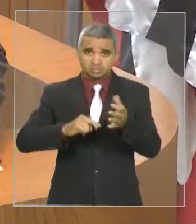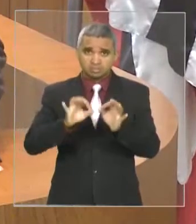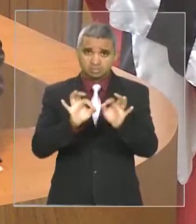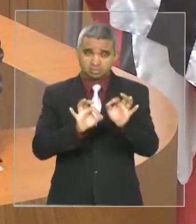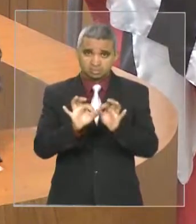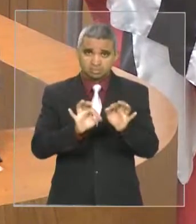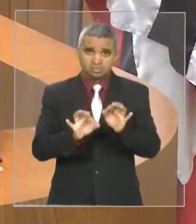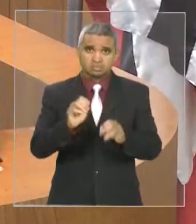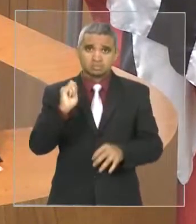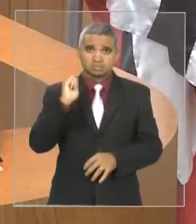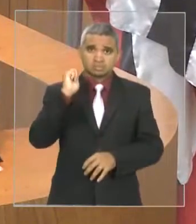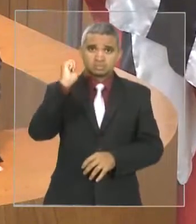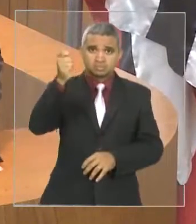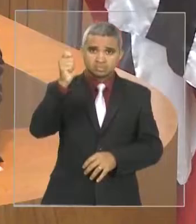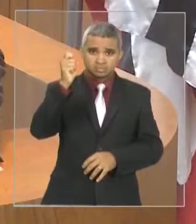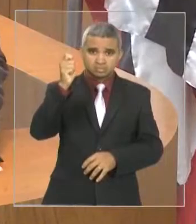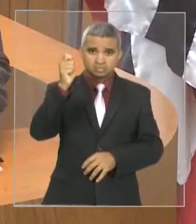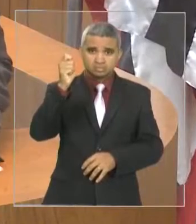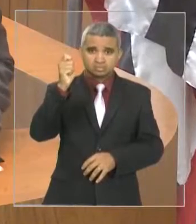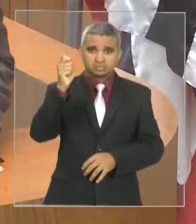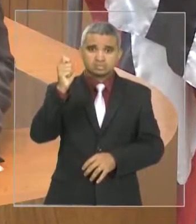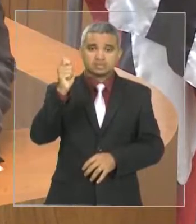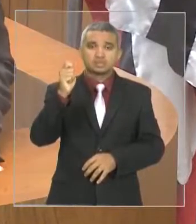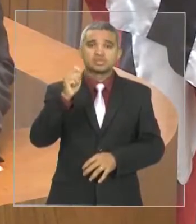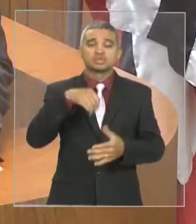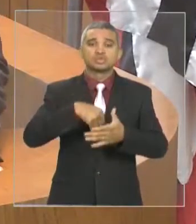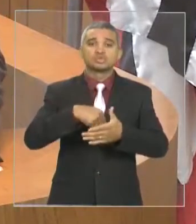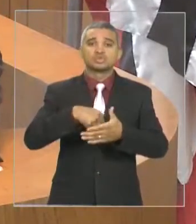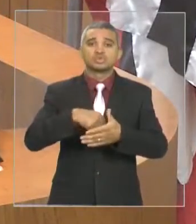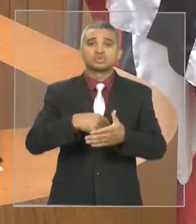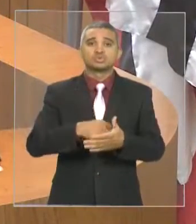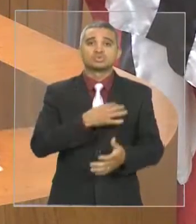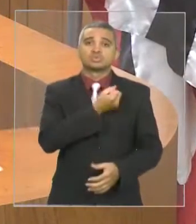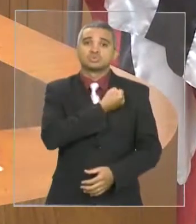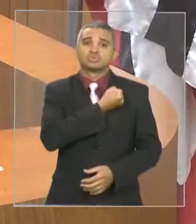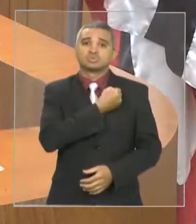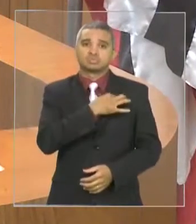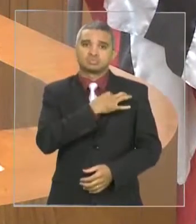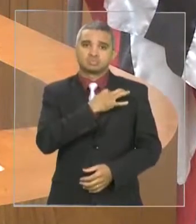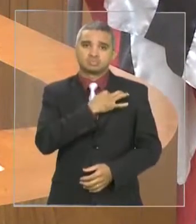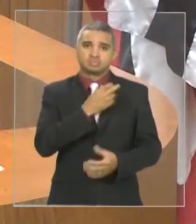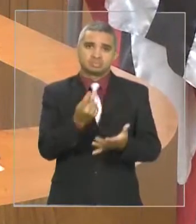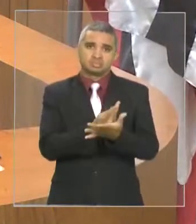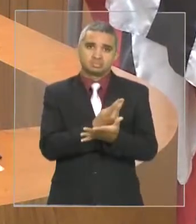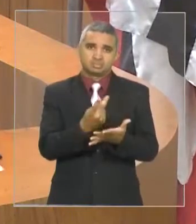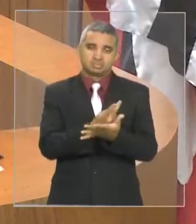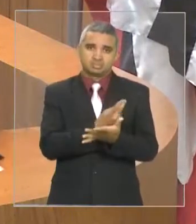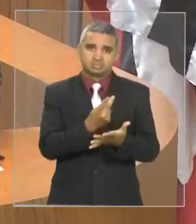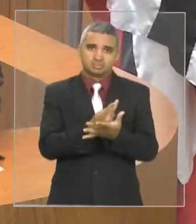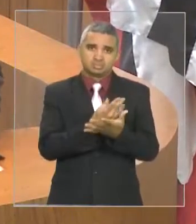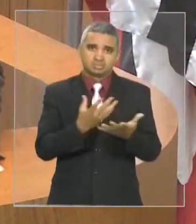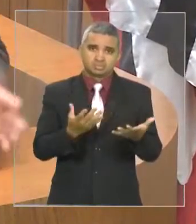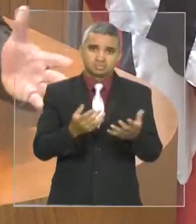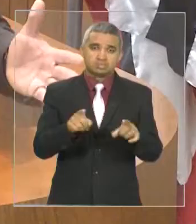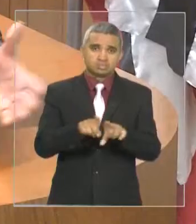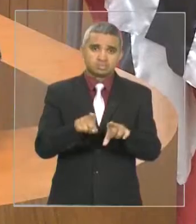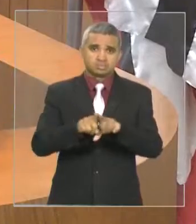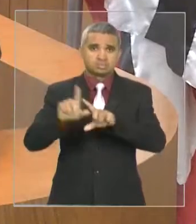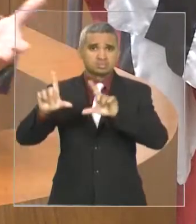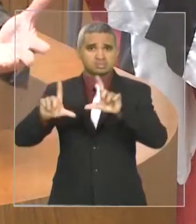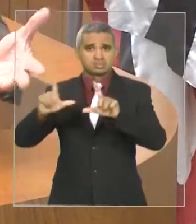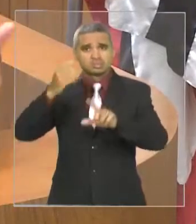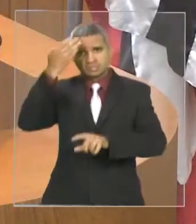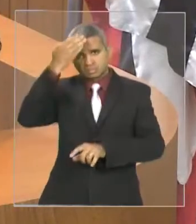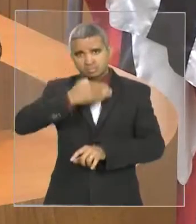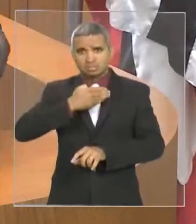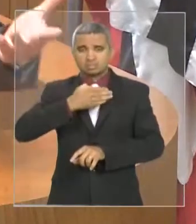cartão foi dado por um jogador de camisa errada e comprova com imagens da televisão. Então, veja bem,